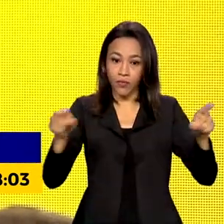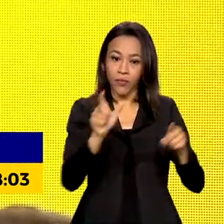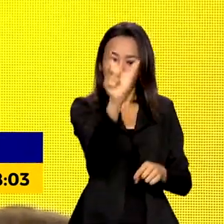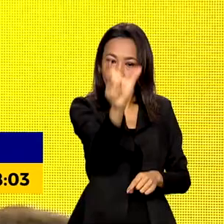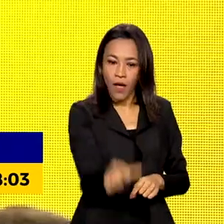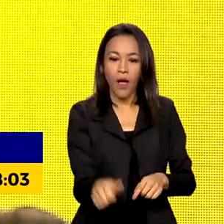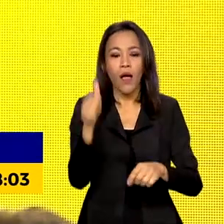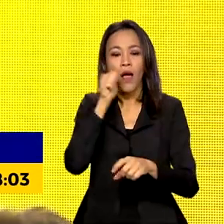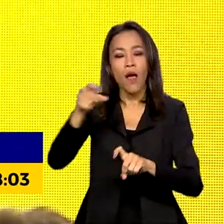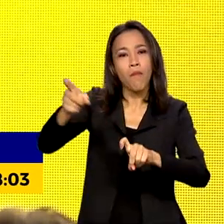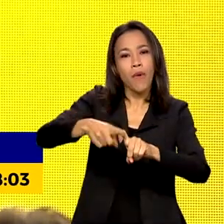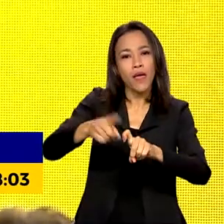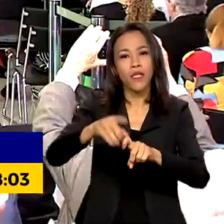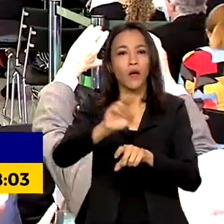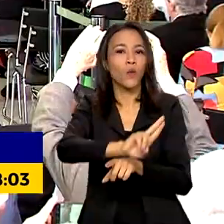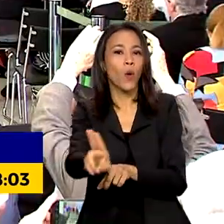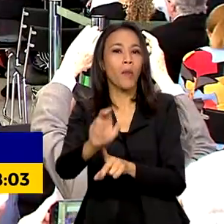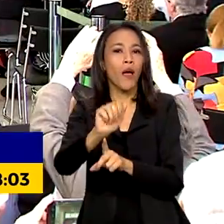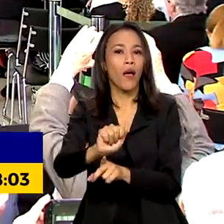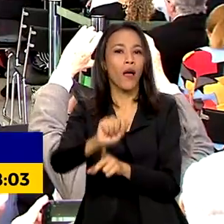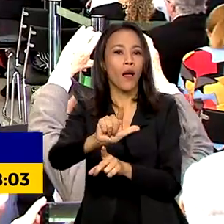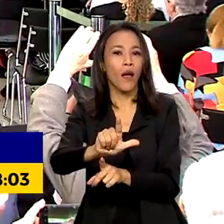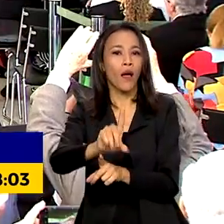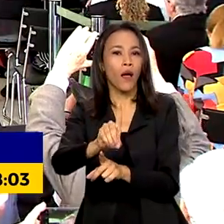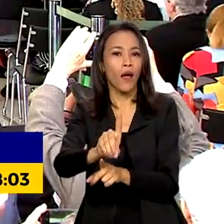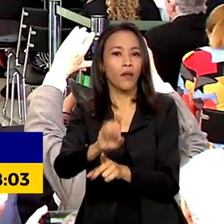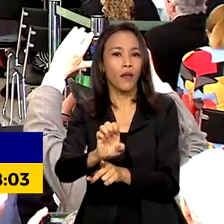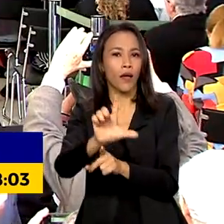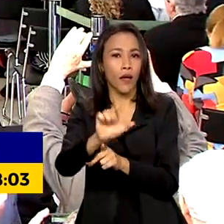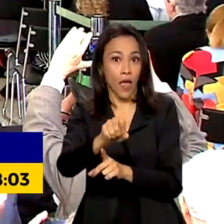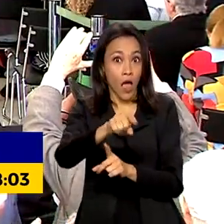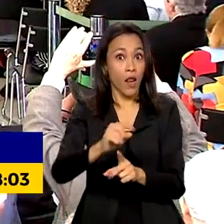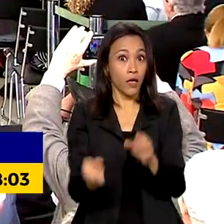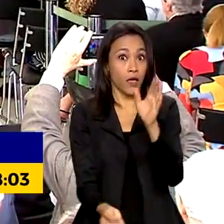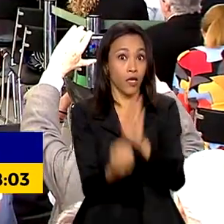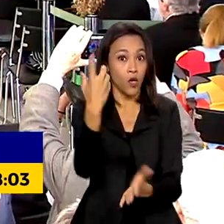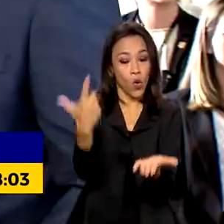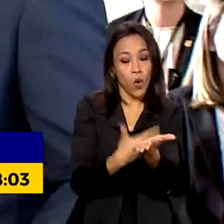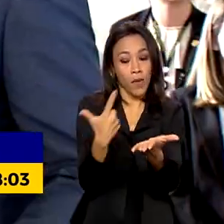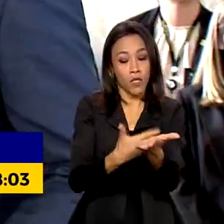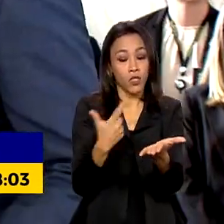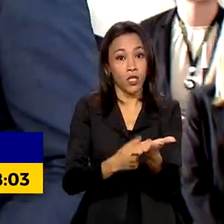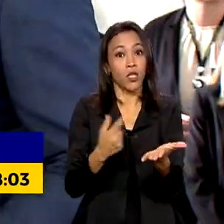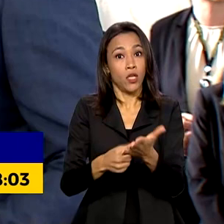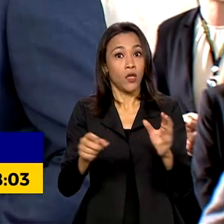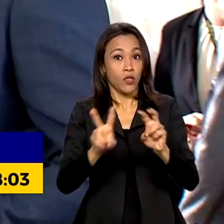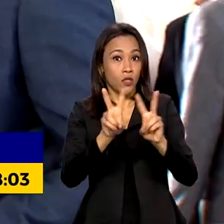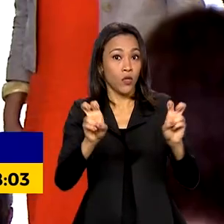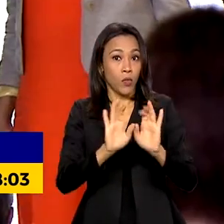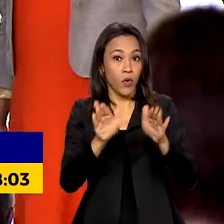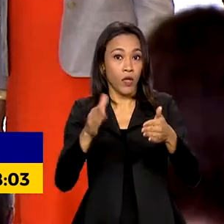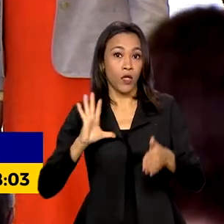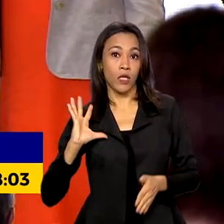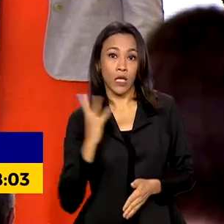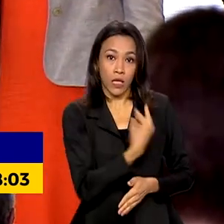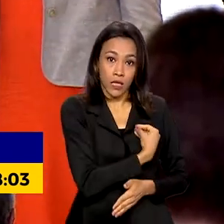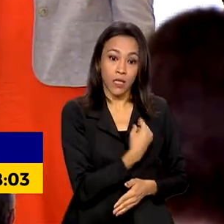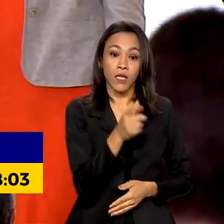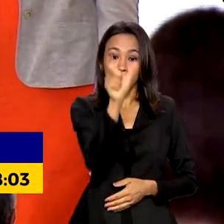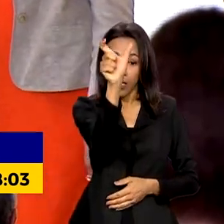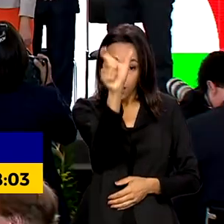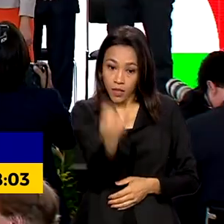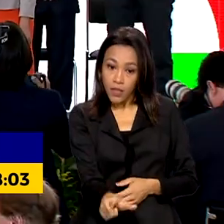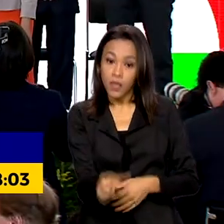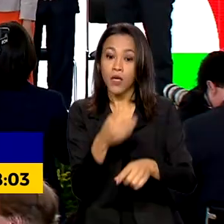sanitarista Adel Benzaken, autora da Cartilha de Prevenção para Pessoas Trans, e o infectologista Marcos Vinícius de